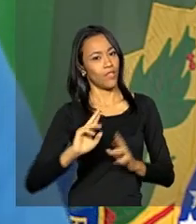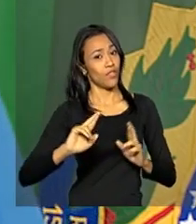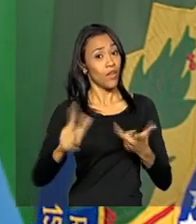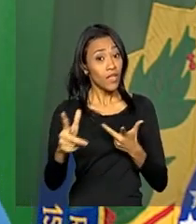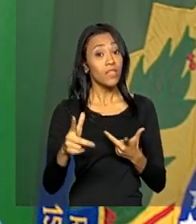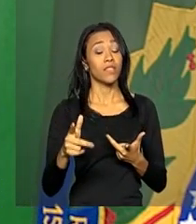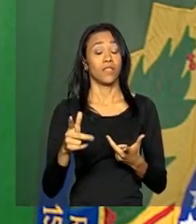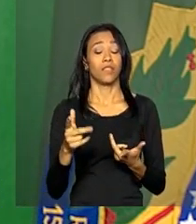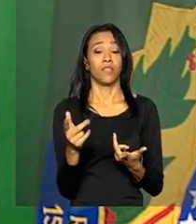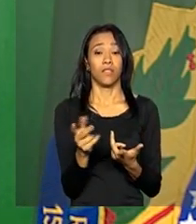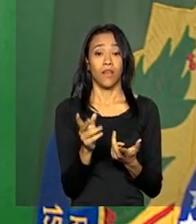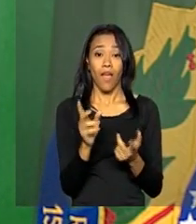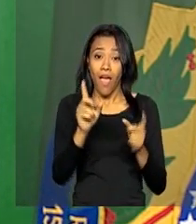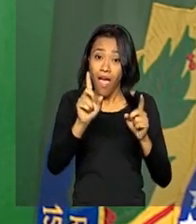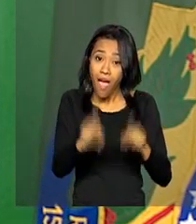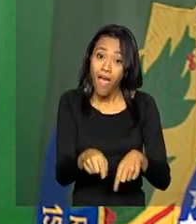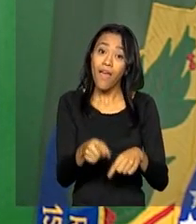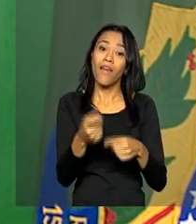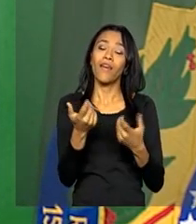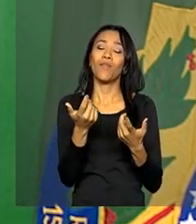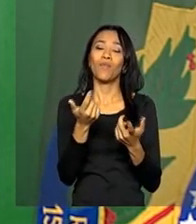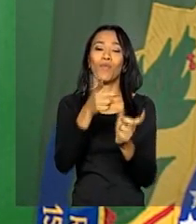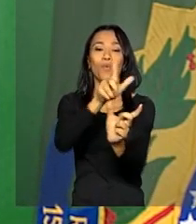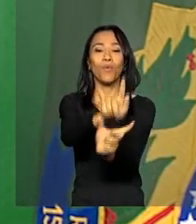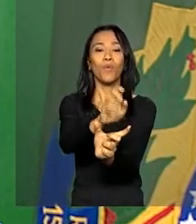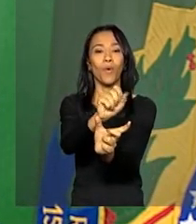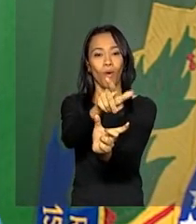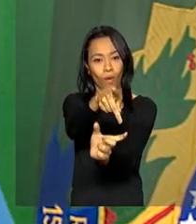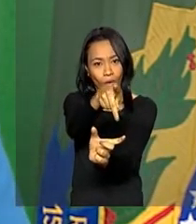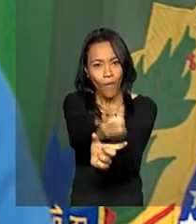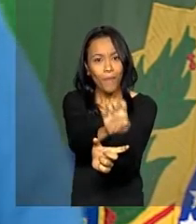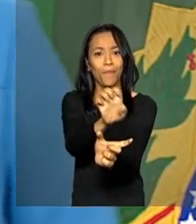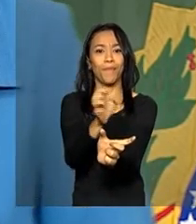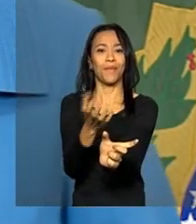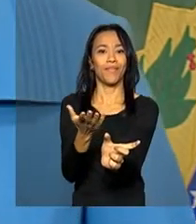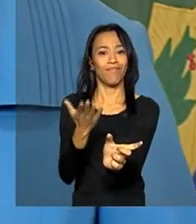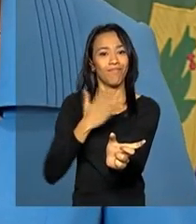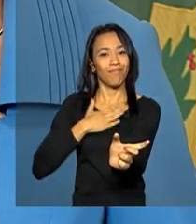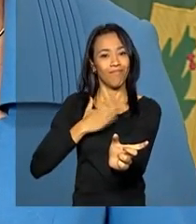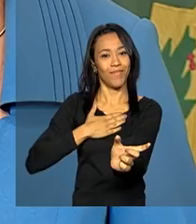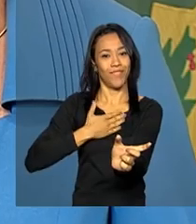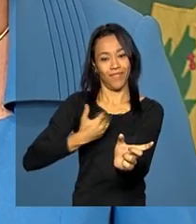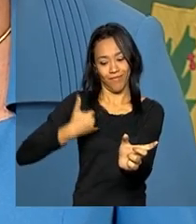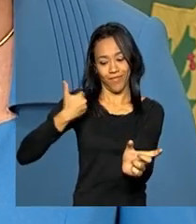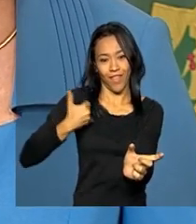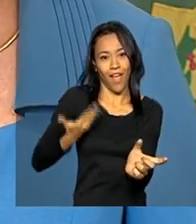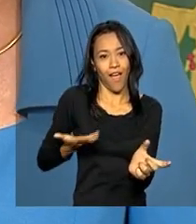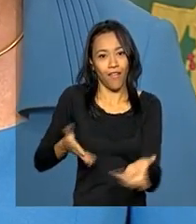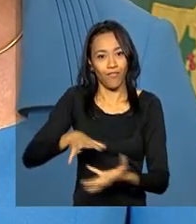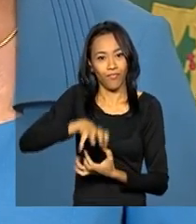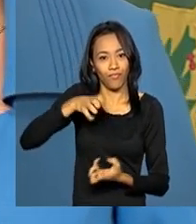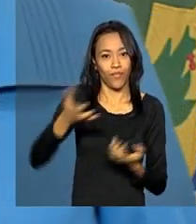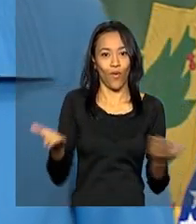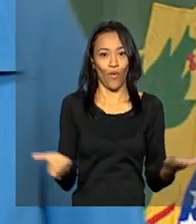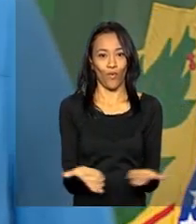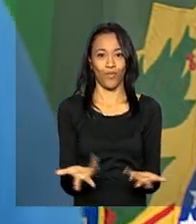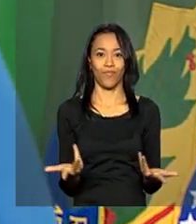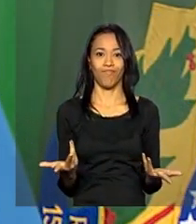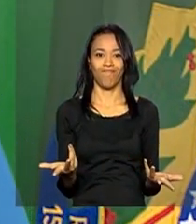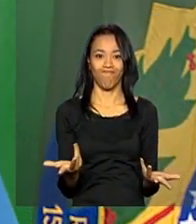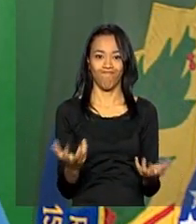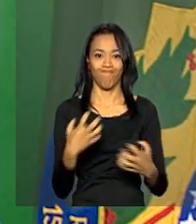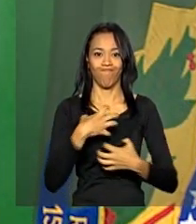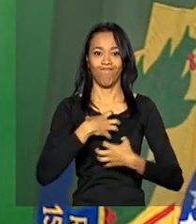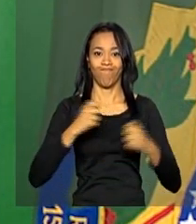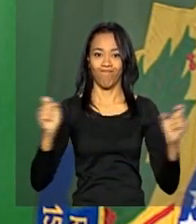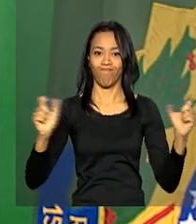infelizmente, é o golpe tradicional da minha maturidade. É o golpe em que